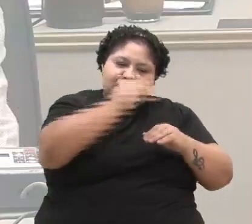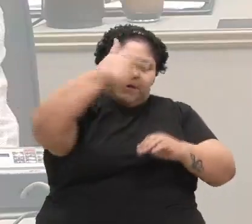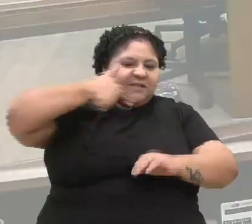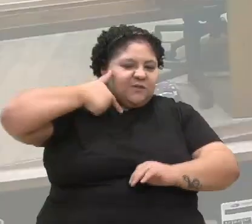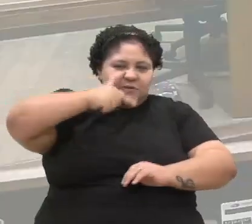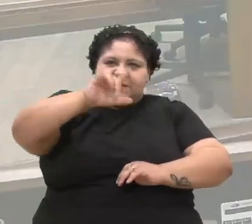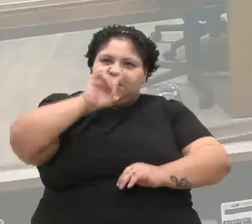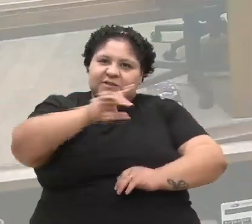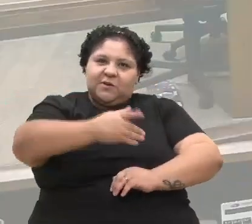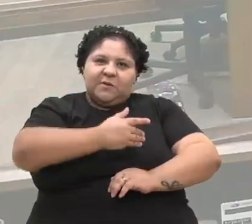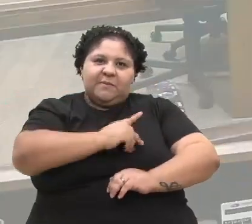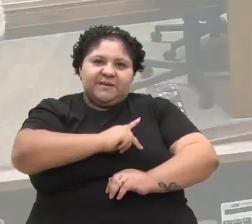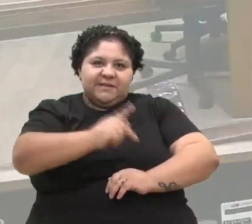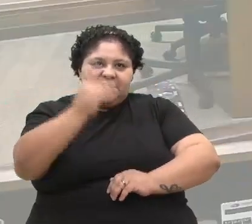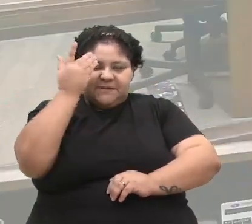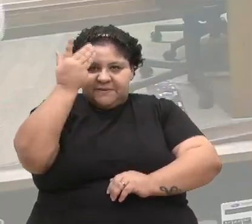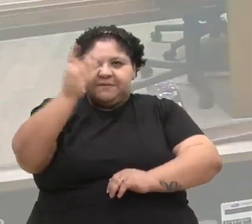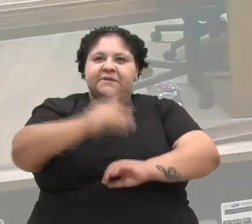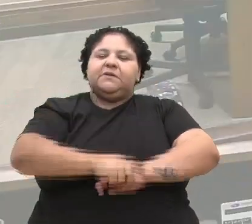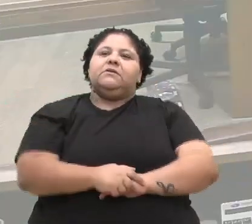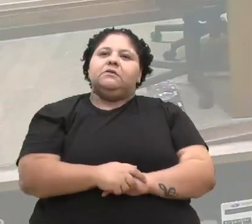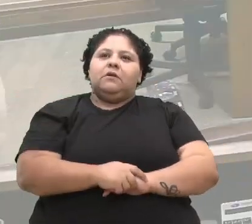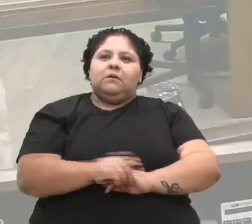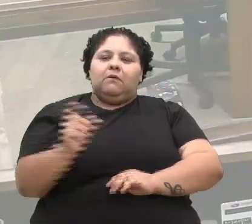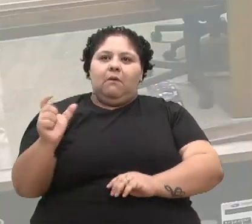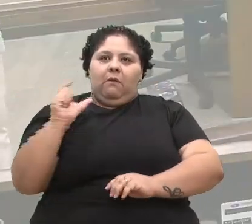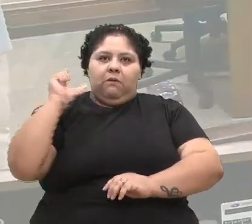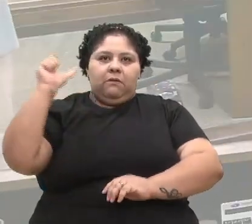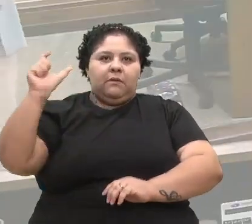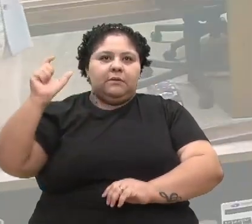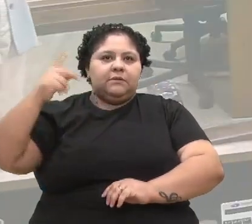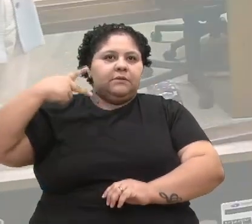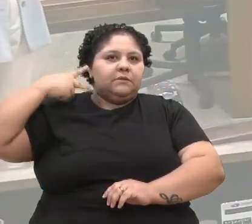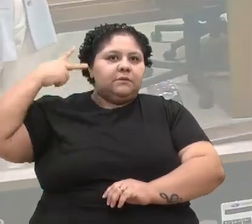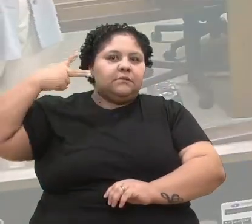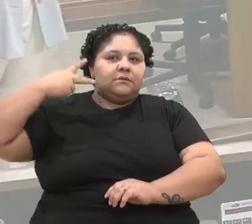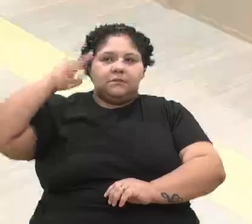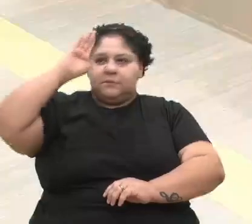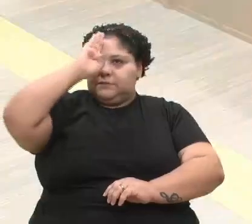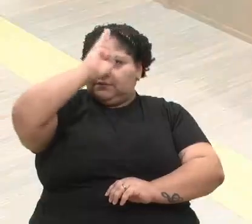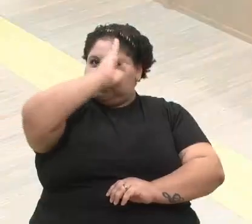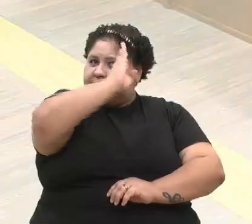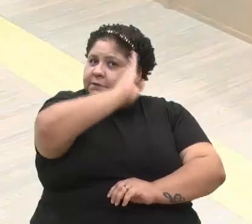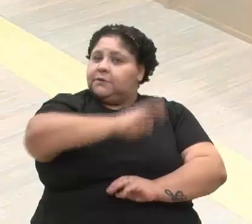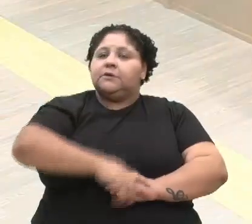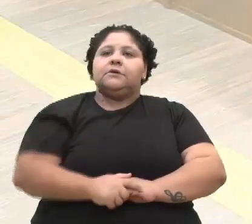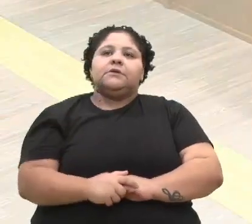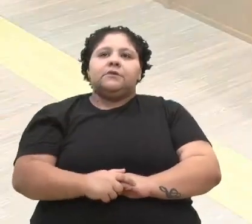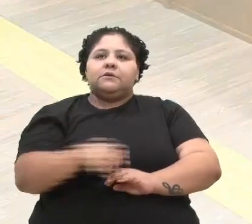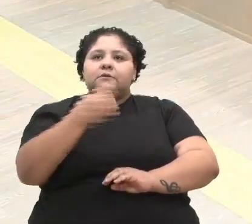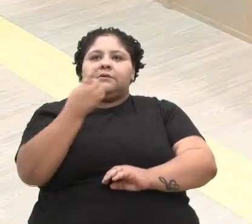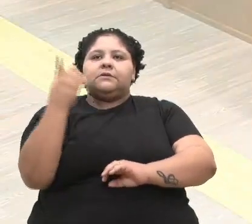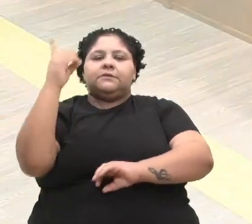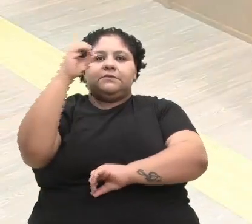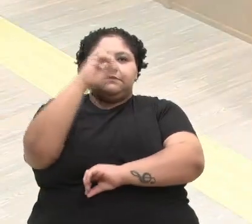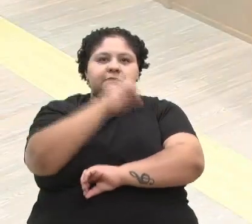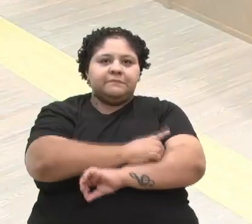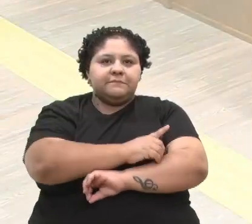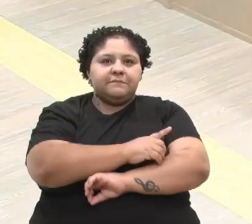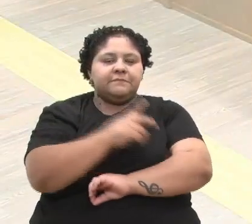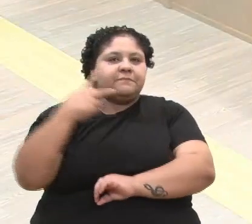presidente. Obrigada, vereador Cadore. Com a palavra, a vereadora Adriana Bressan. Bom dia, senhora presidente, senhores